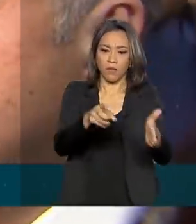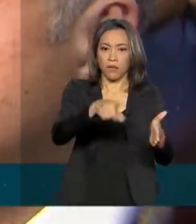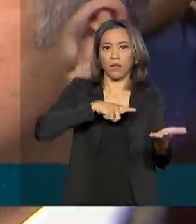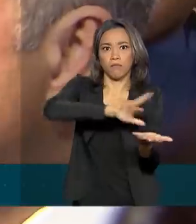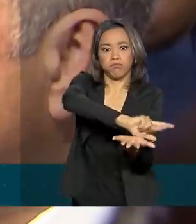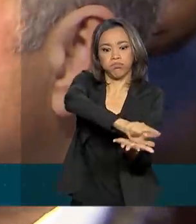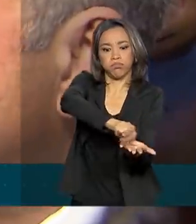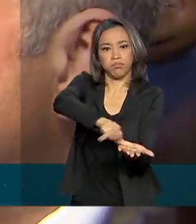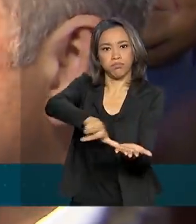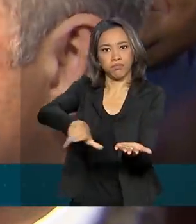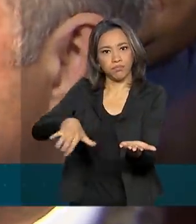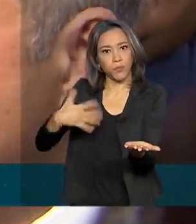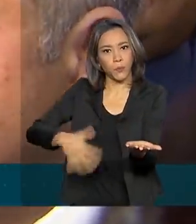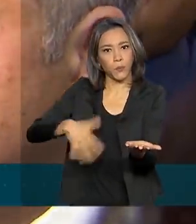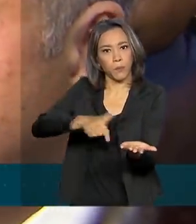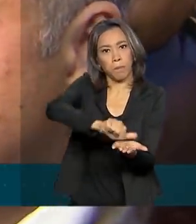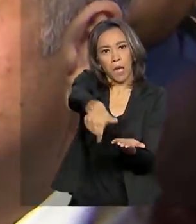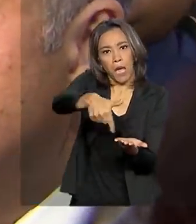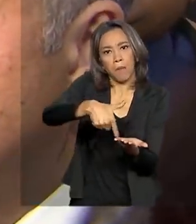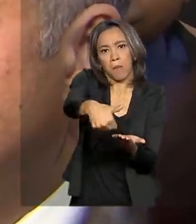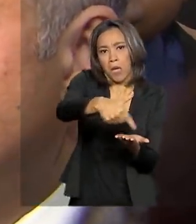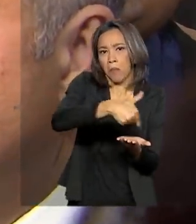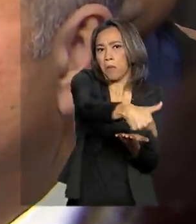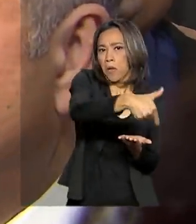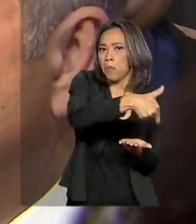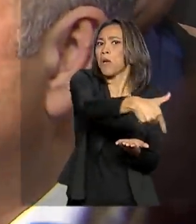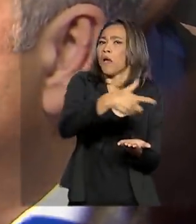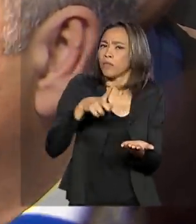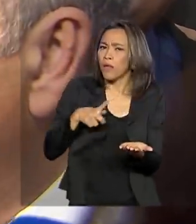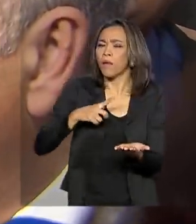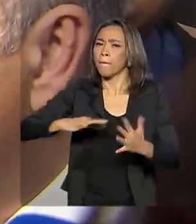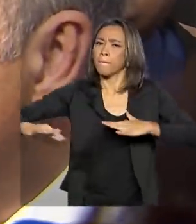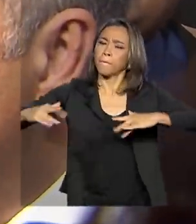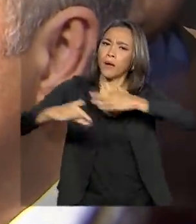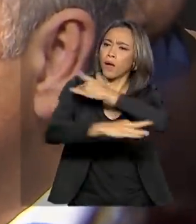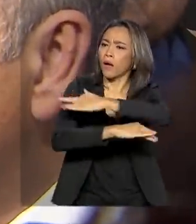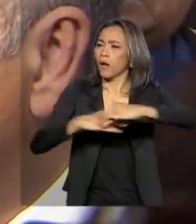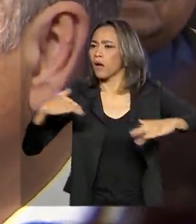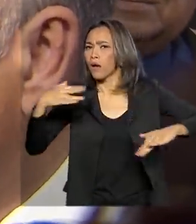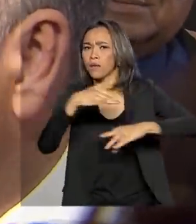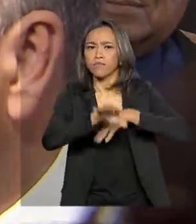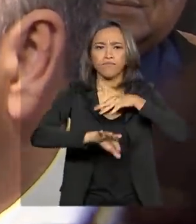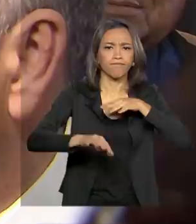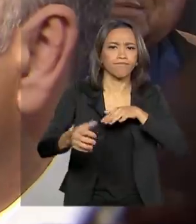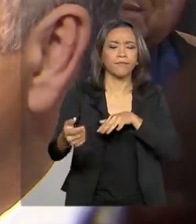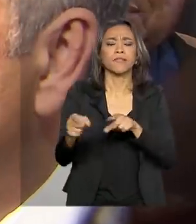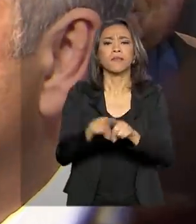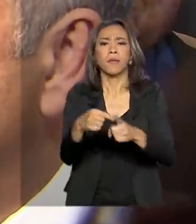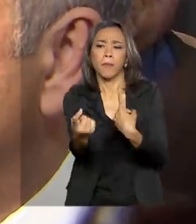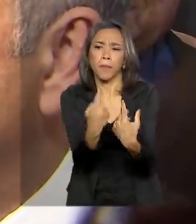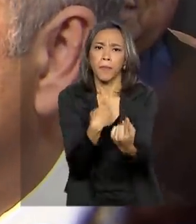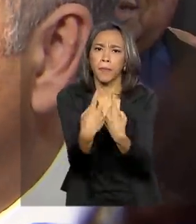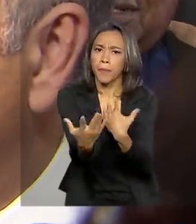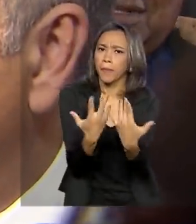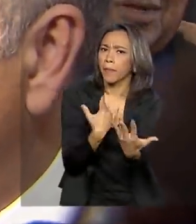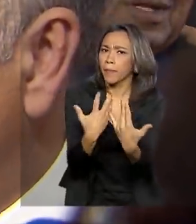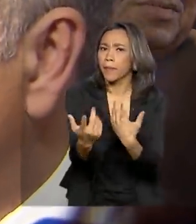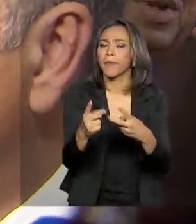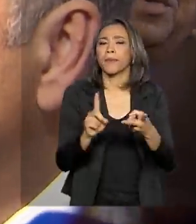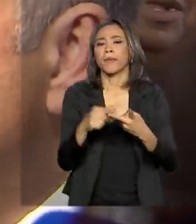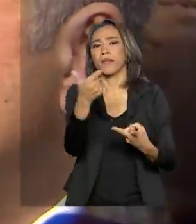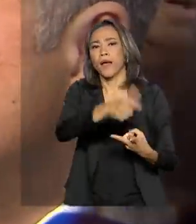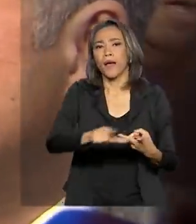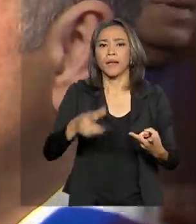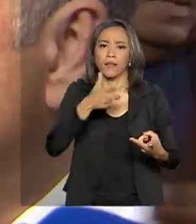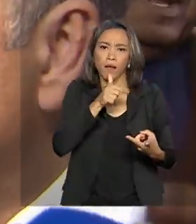estamos falando desde a questão da mobilidade urbana até a segurança hídrica, em especial a